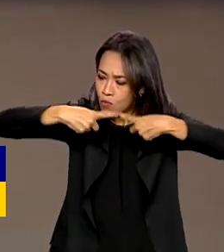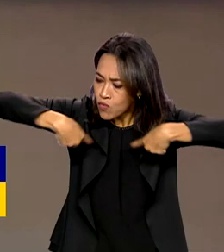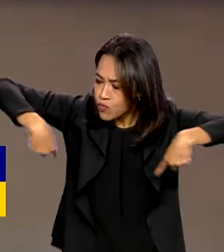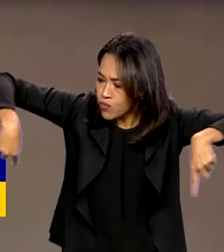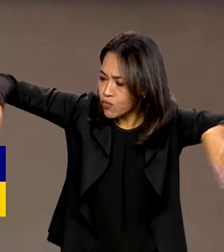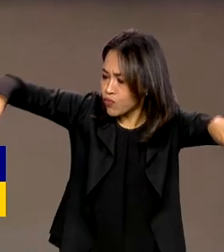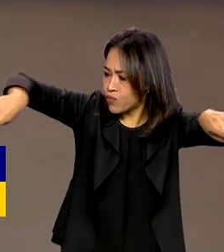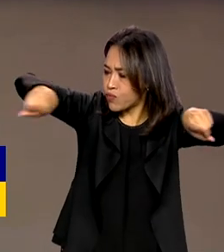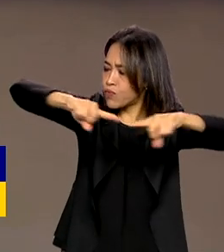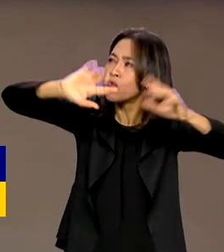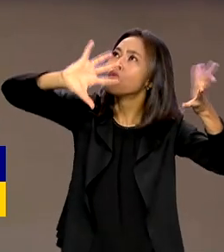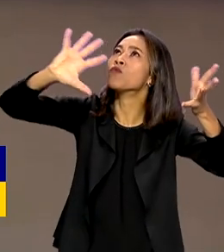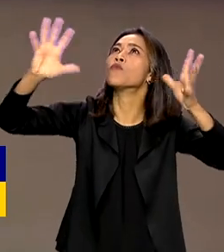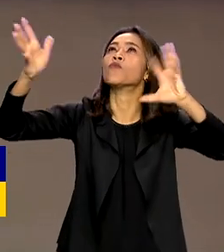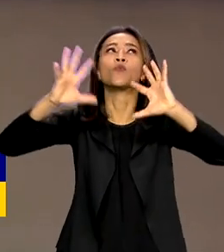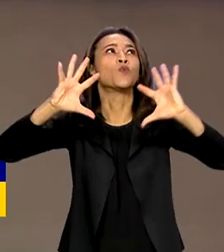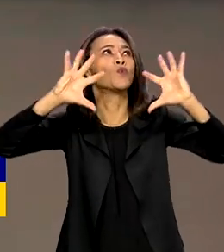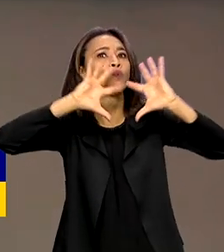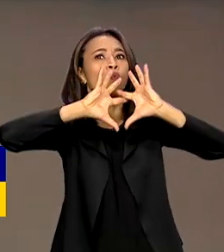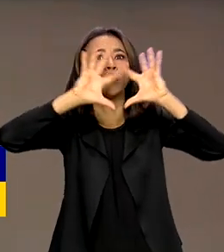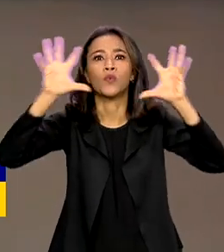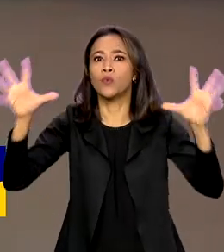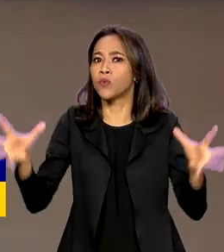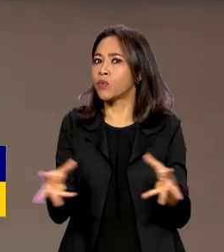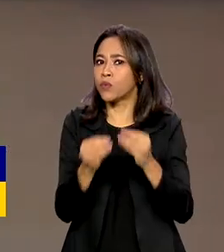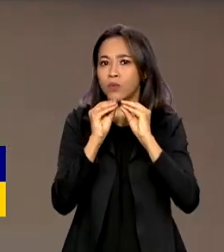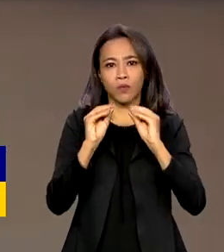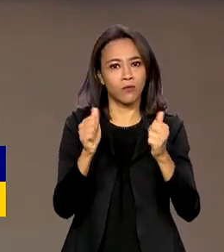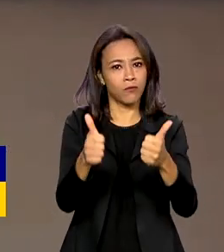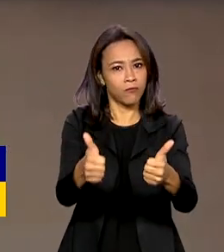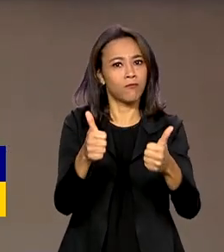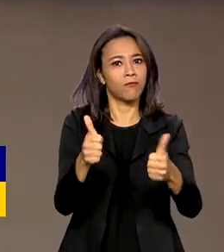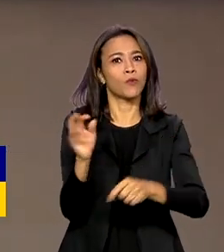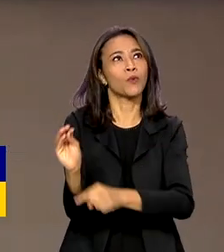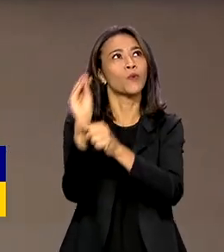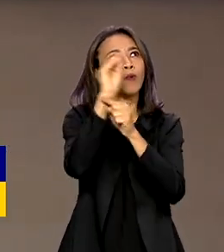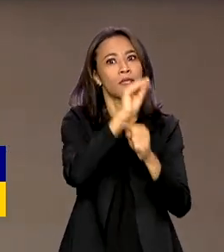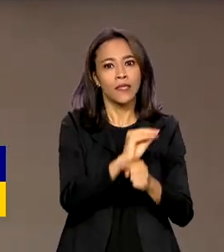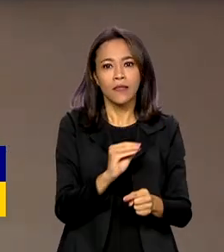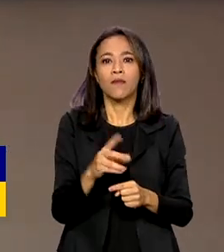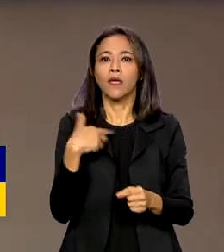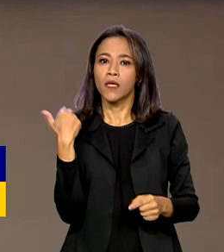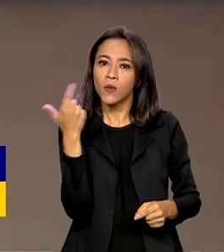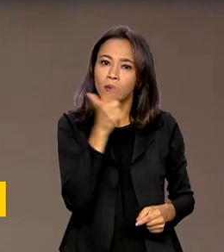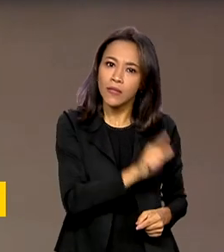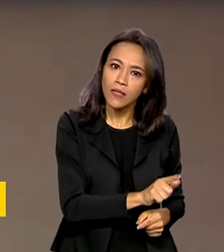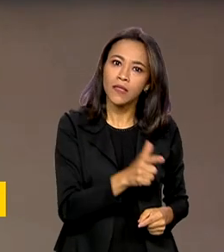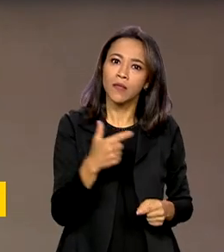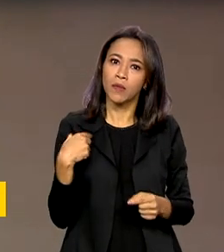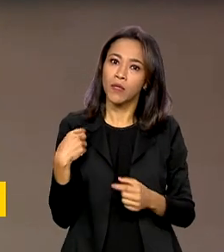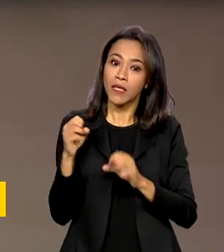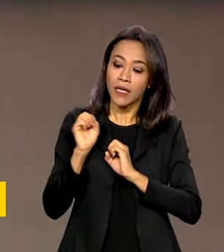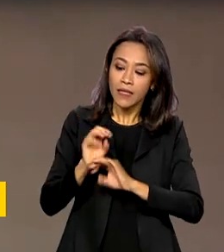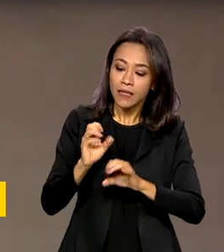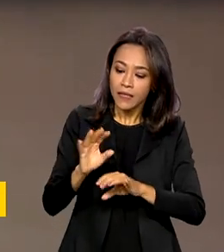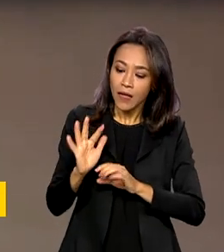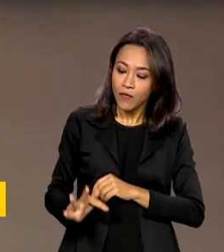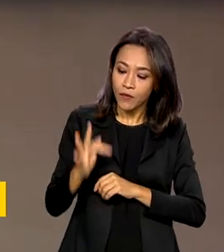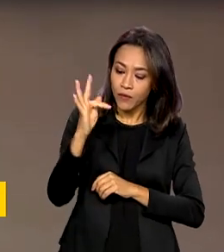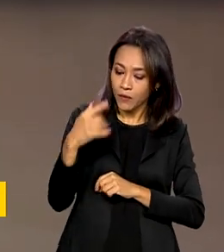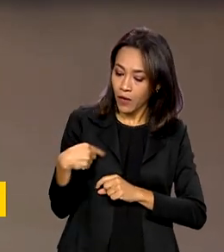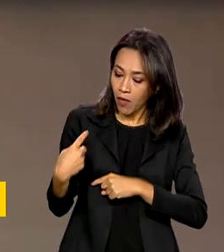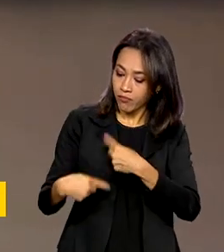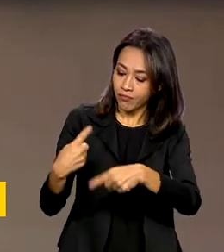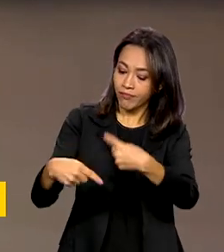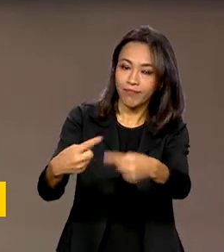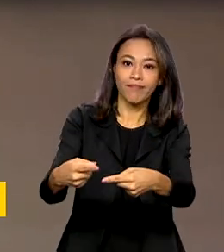atmosfera e todos os ecossistemas saudáveis para que nós possamos transmitir para nossas futuras gerações